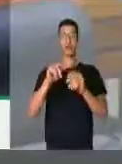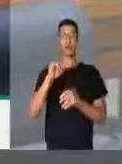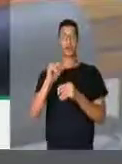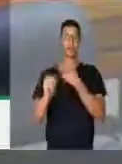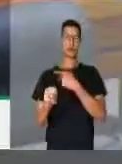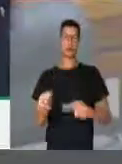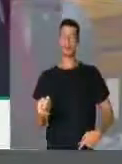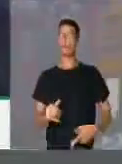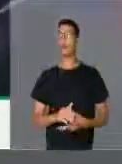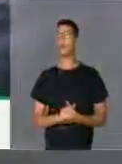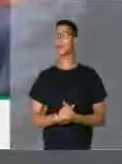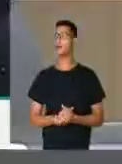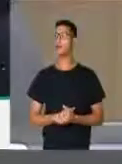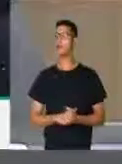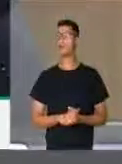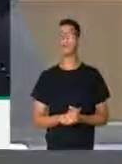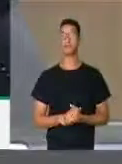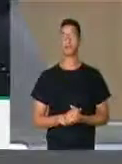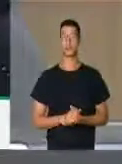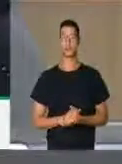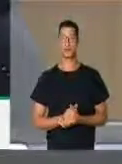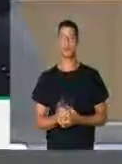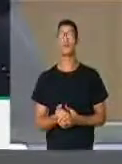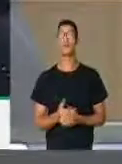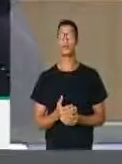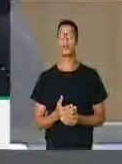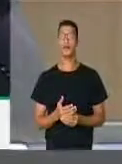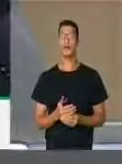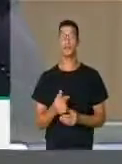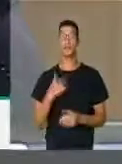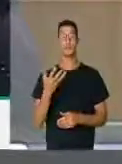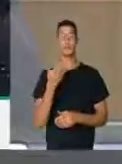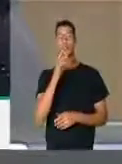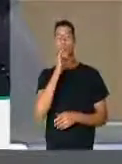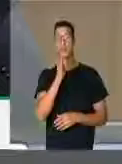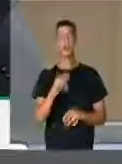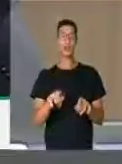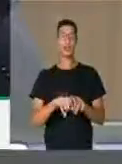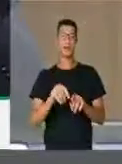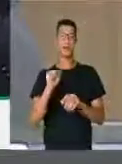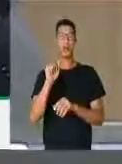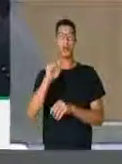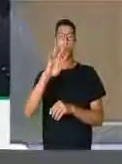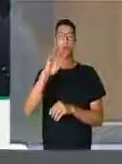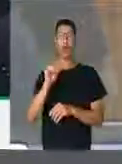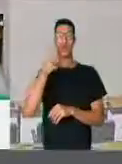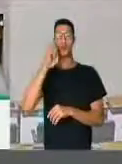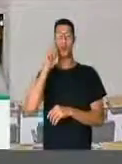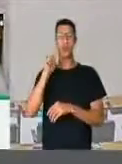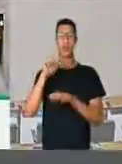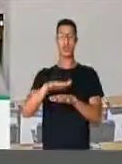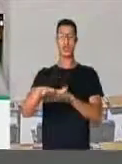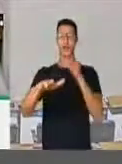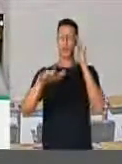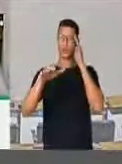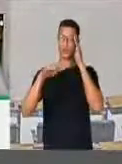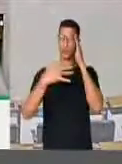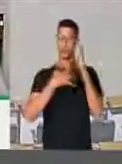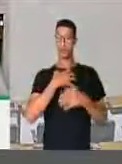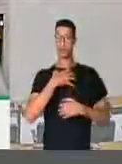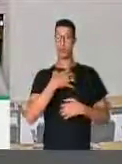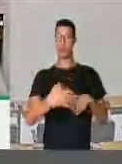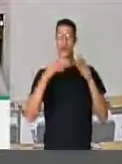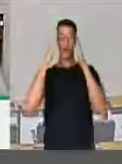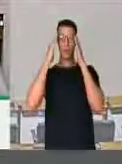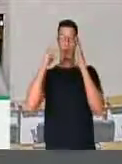Muito obrigado, presidente. Obrigado, presidente. Olha, eu queria registrar o grande ato ontem em Salvador, no Farol da Barra, pelas